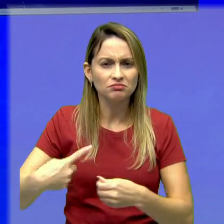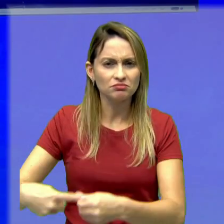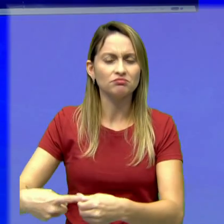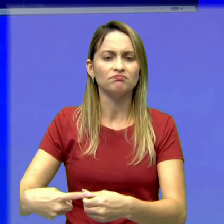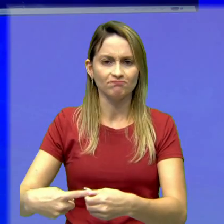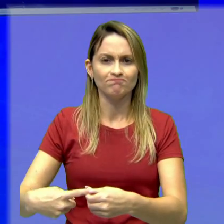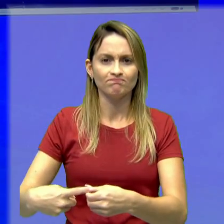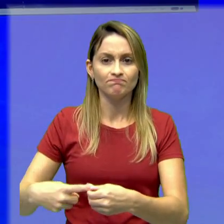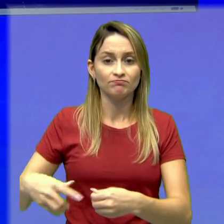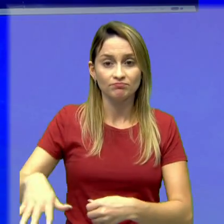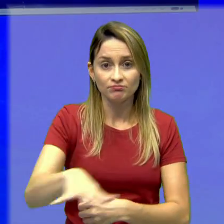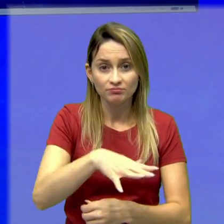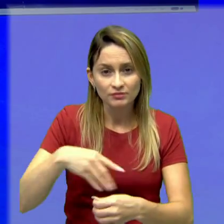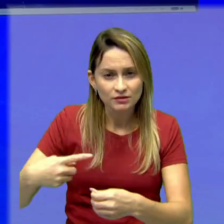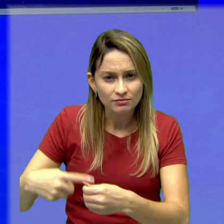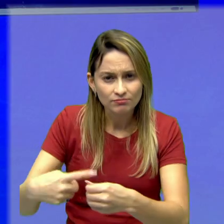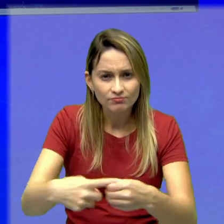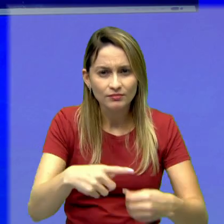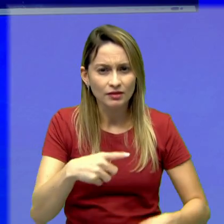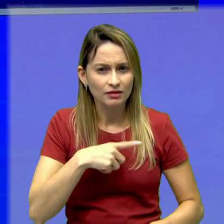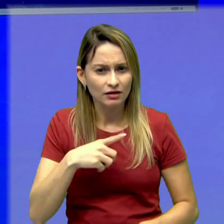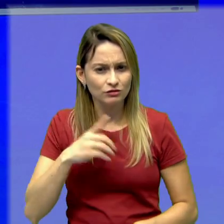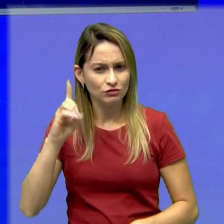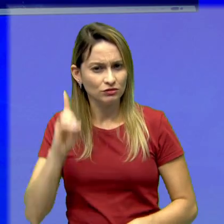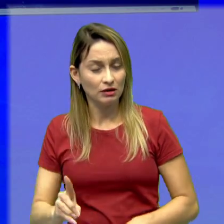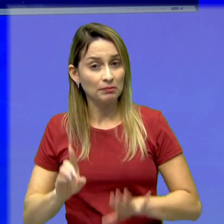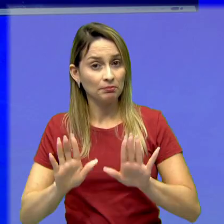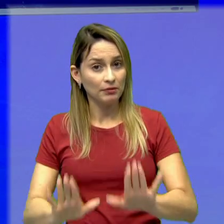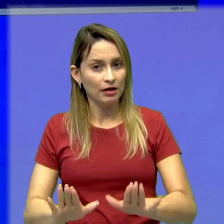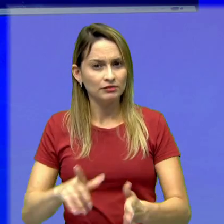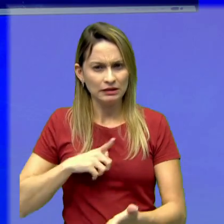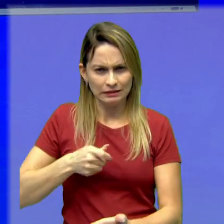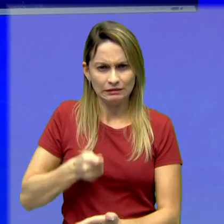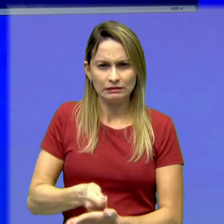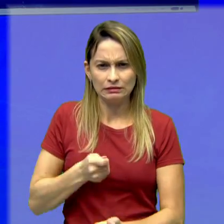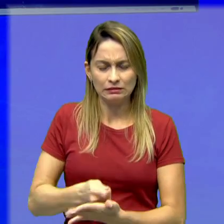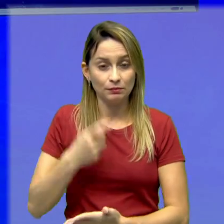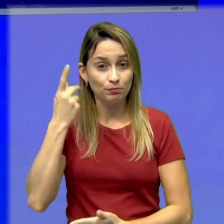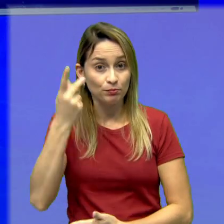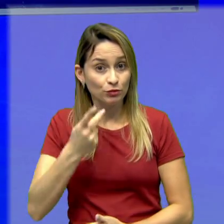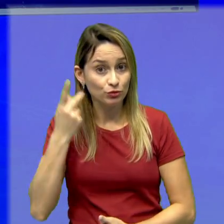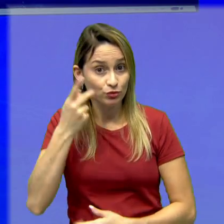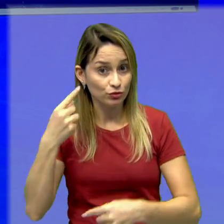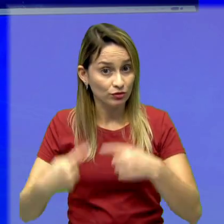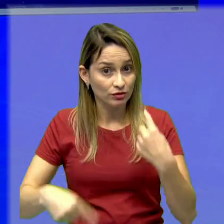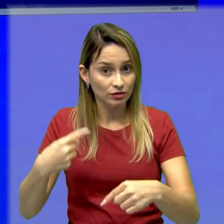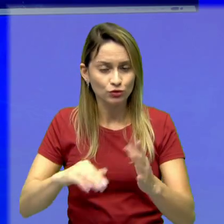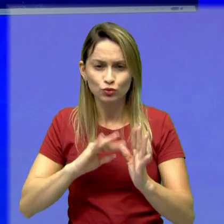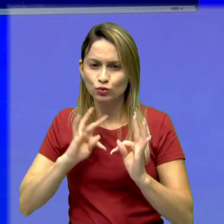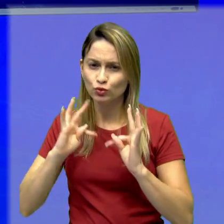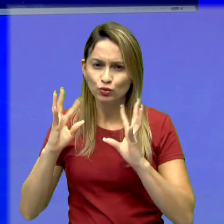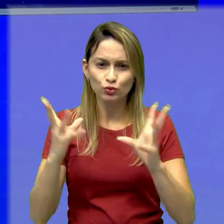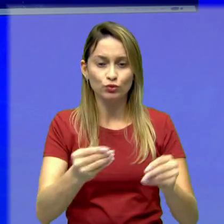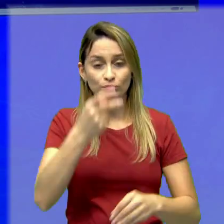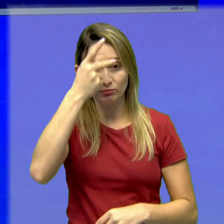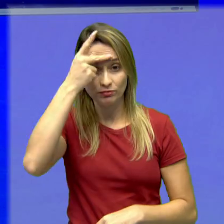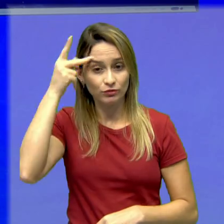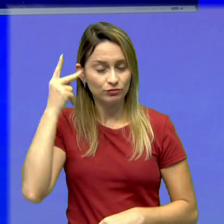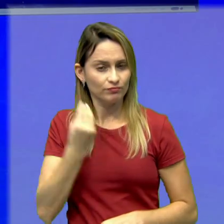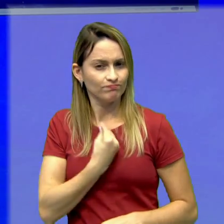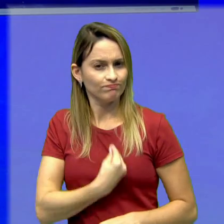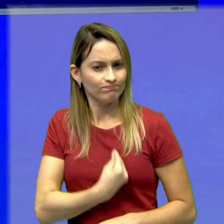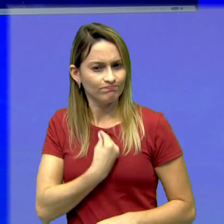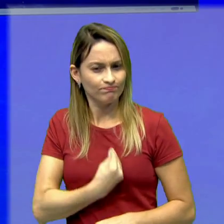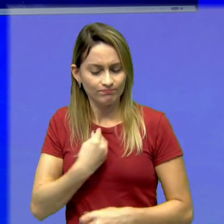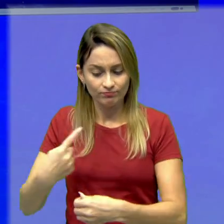É aquele que, em uma determinada cidade, tem direitos e deveres políticos. Então, todas as pessoas que